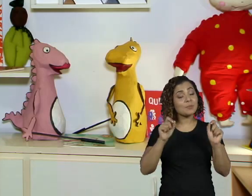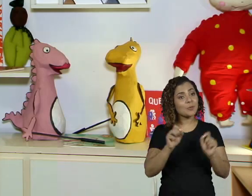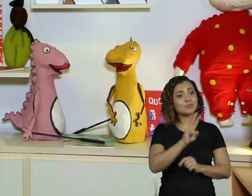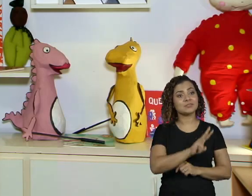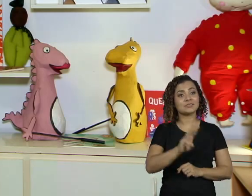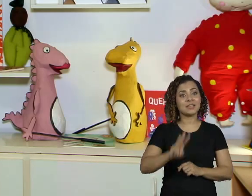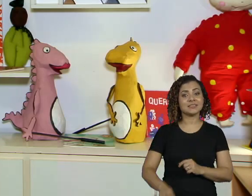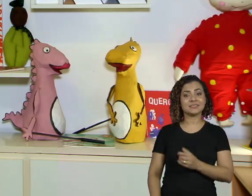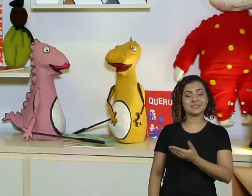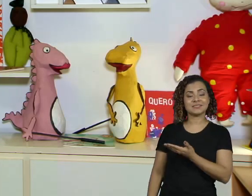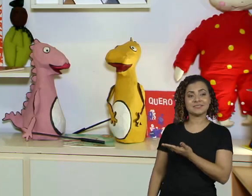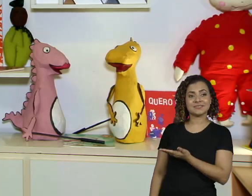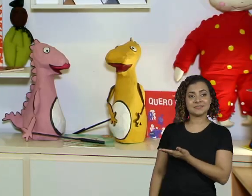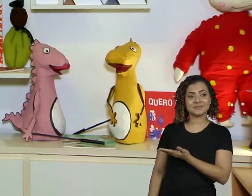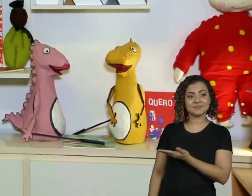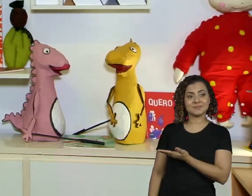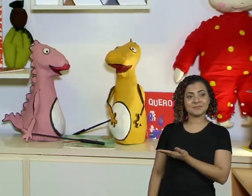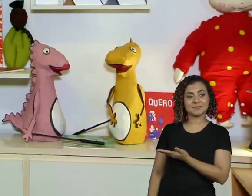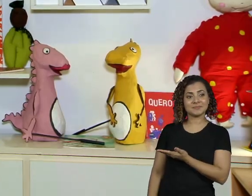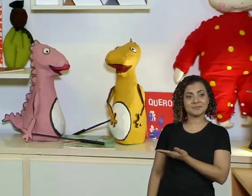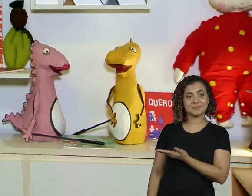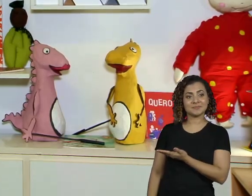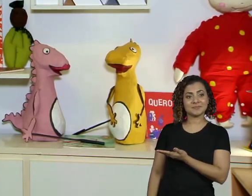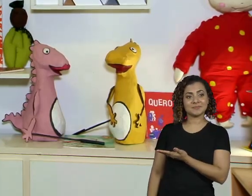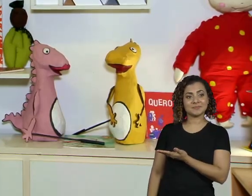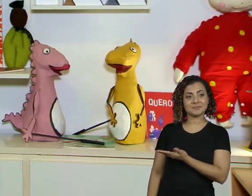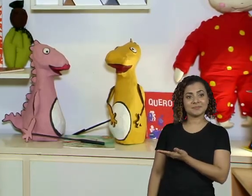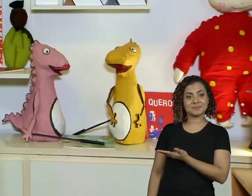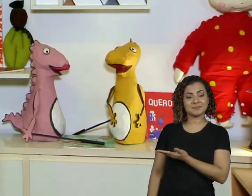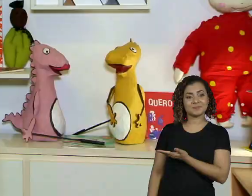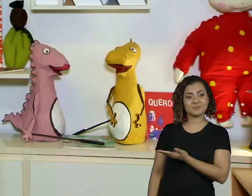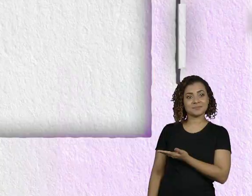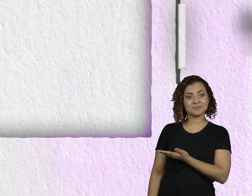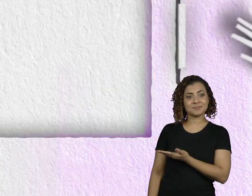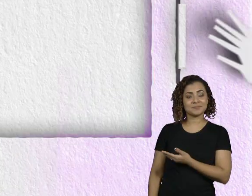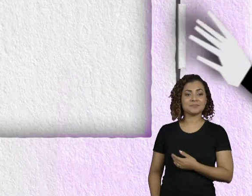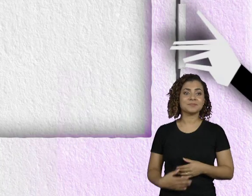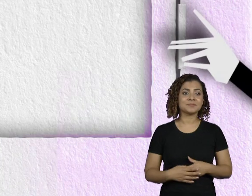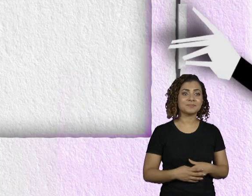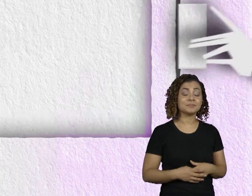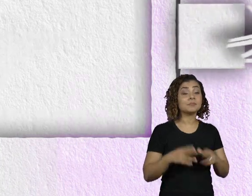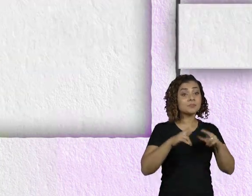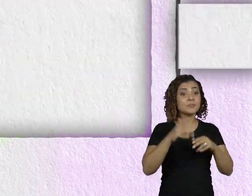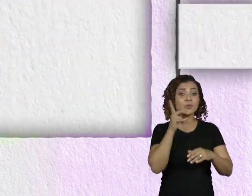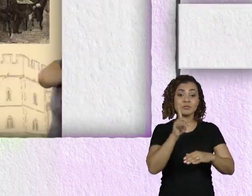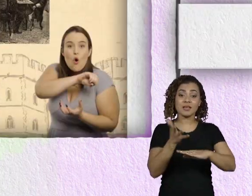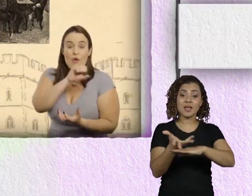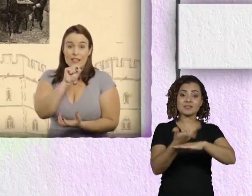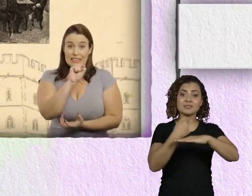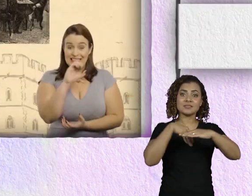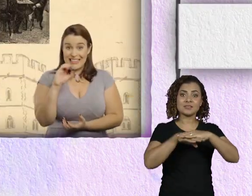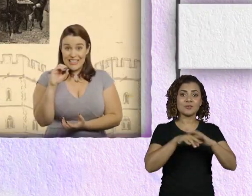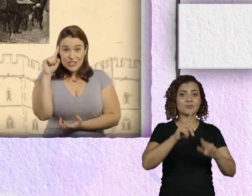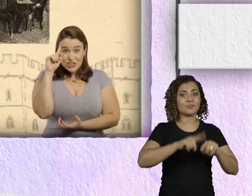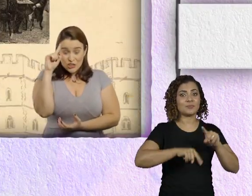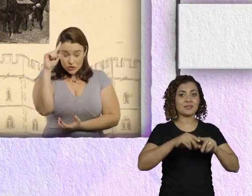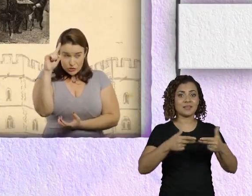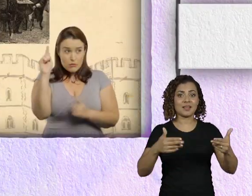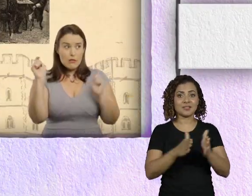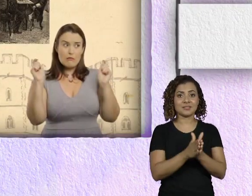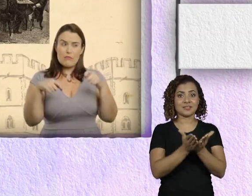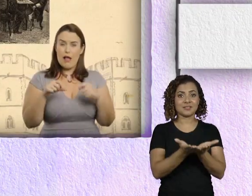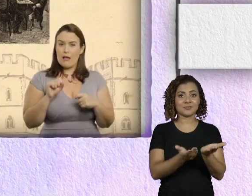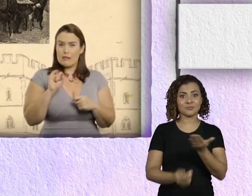www.md.org.br, que lá está o acervo dos livros. Só seria